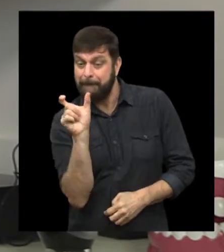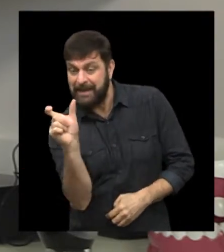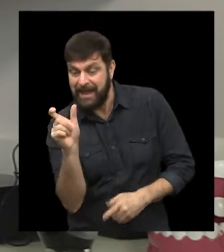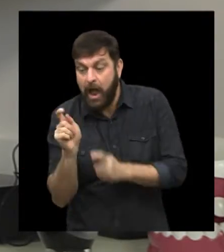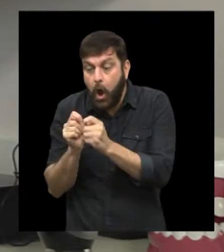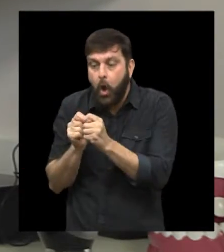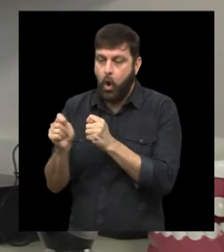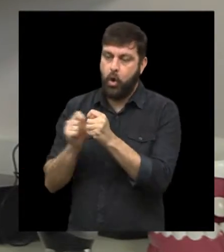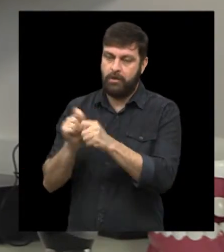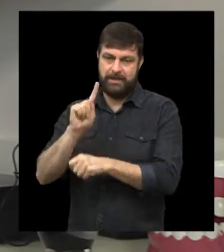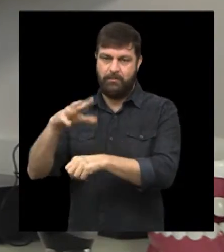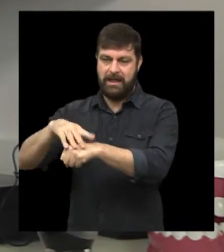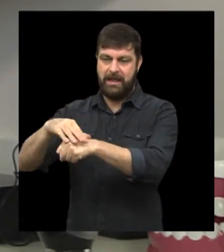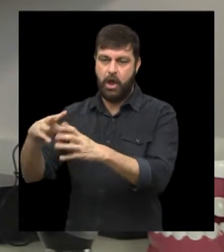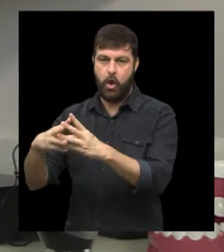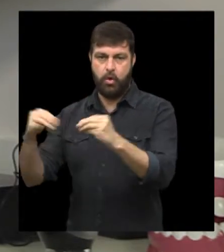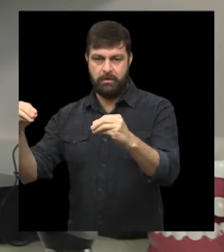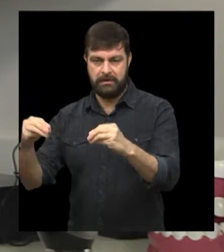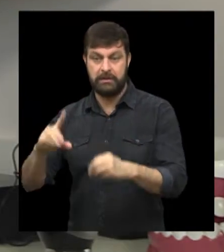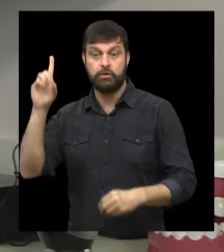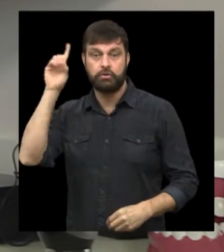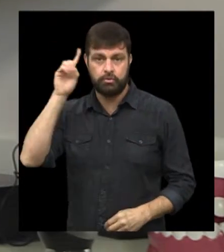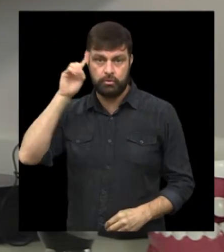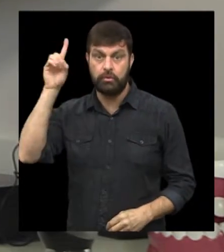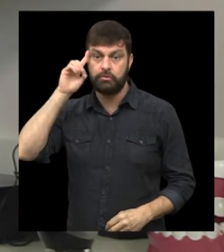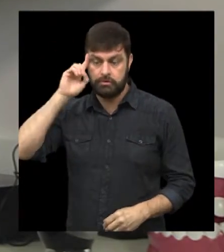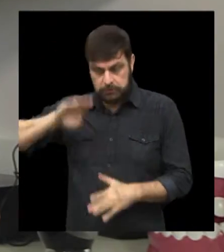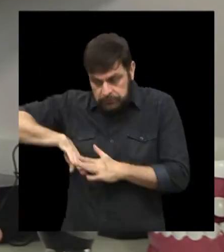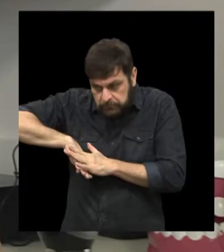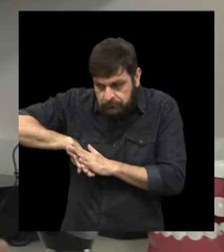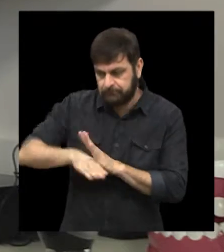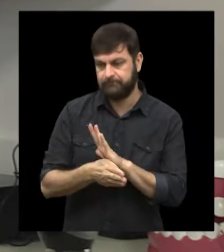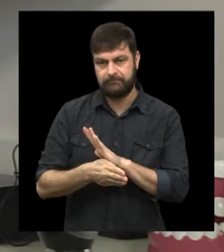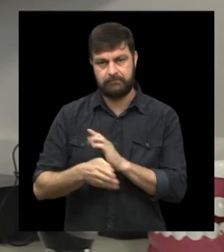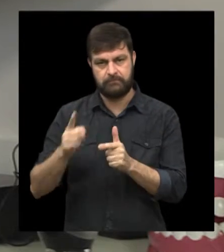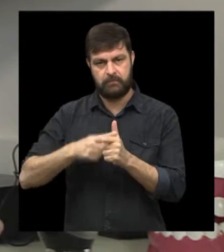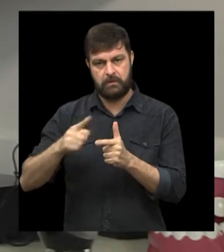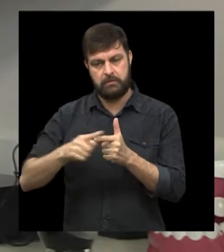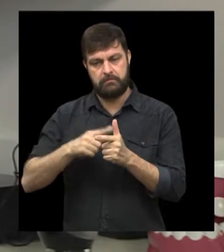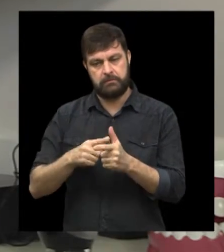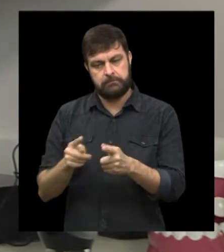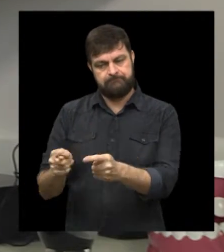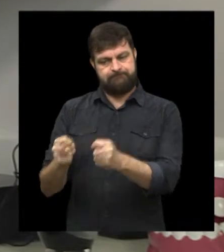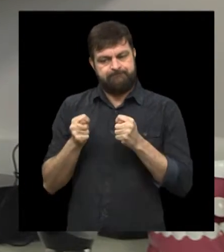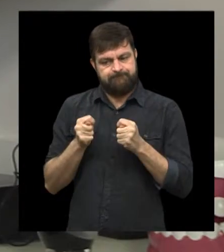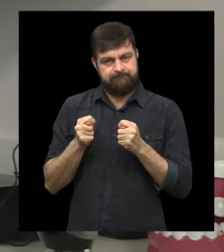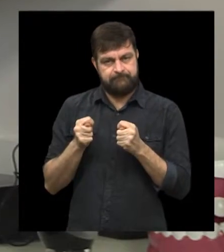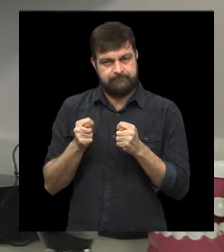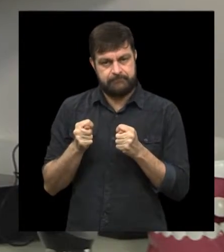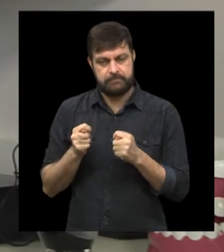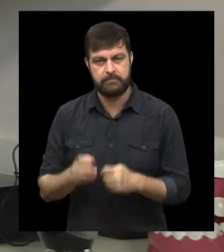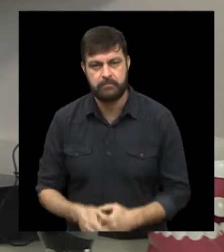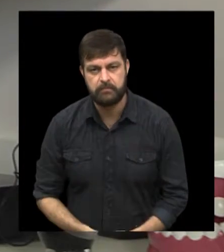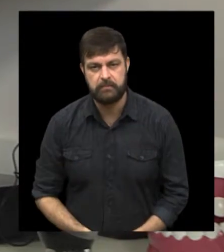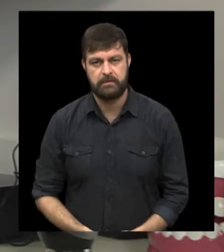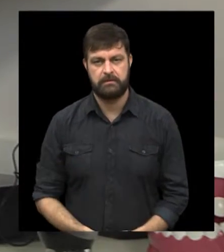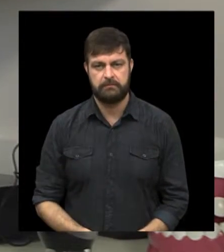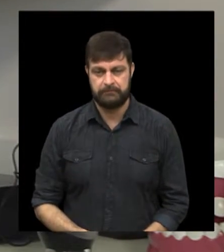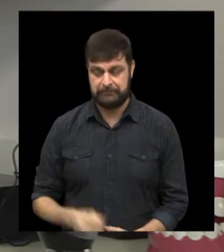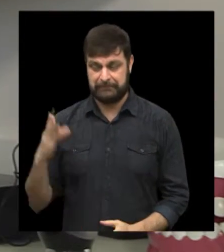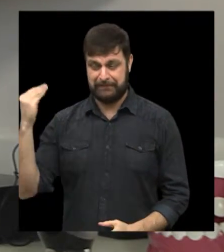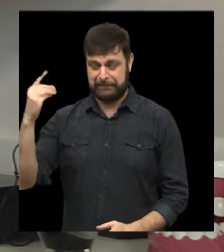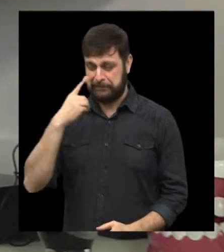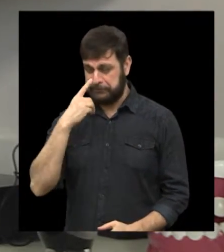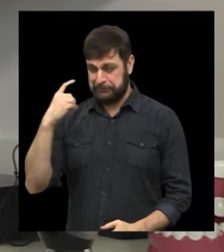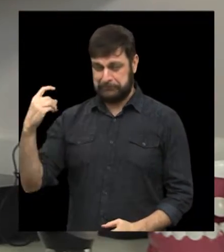é cura, a palavra é controle, porque você tem que ter uma rotina diária para que o problema fique em ordem, para que você controle essa